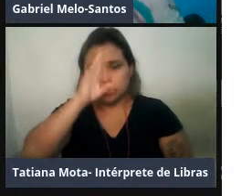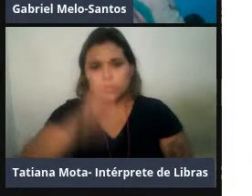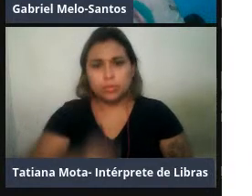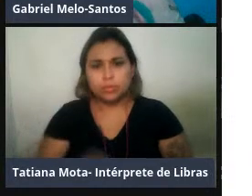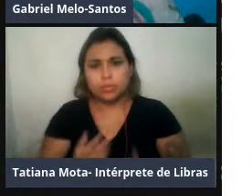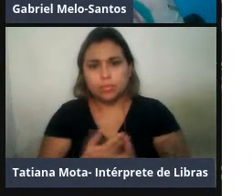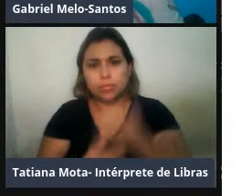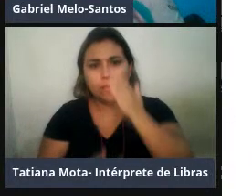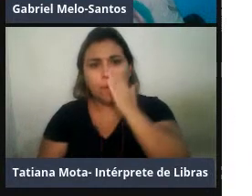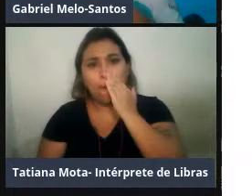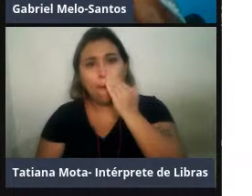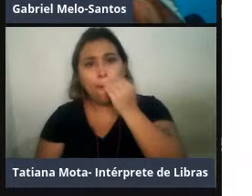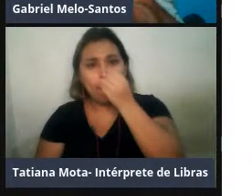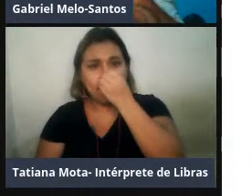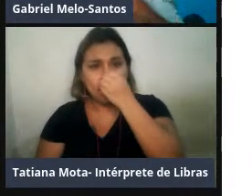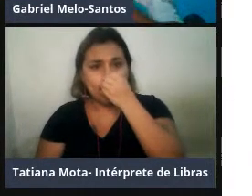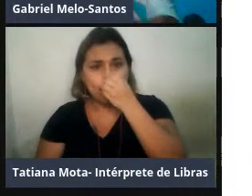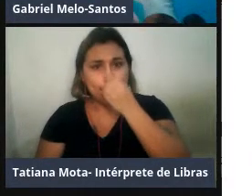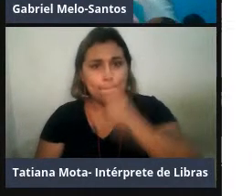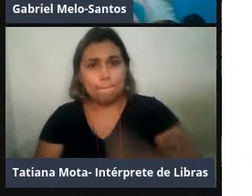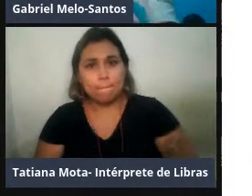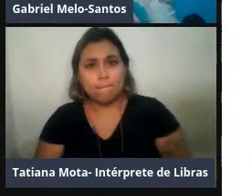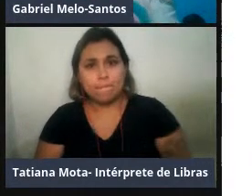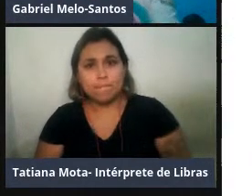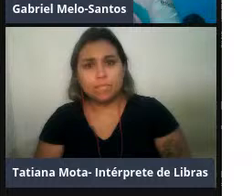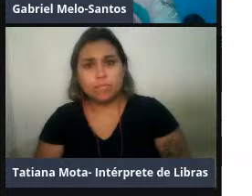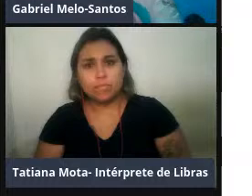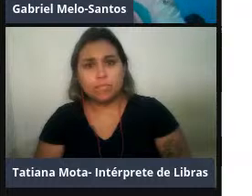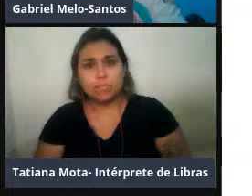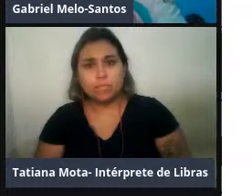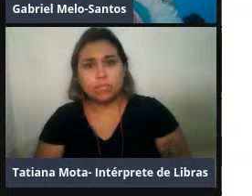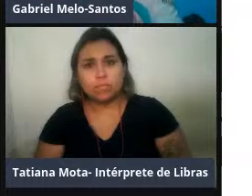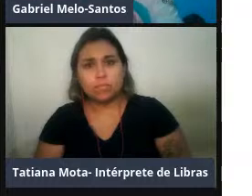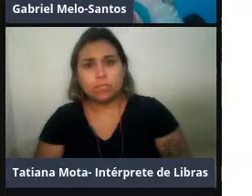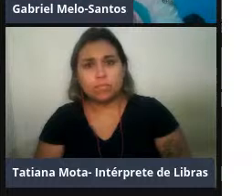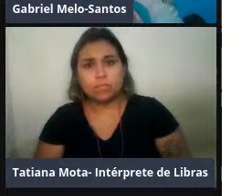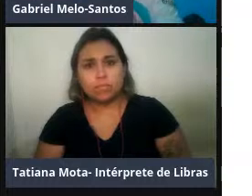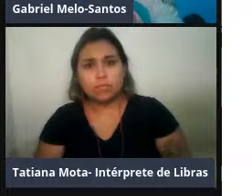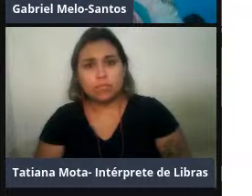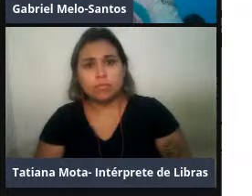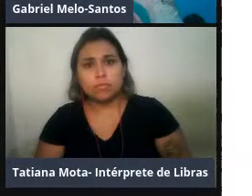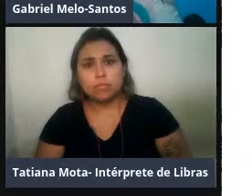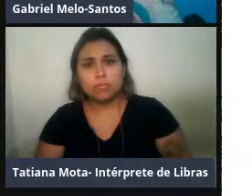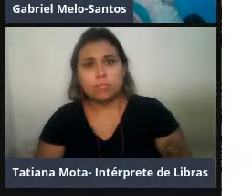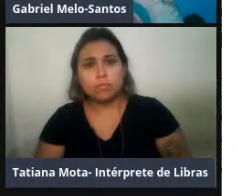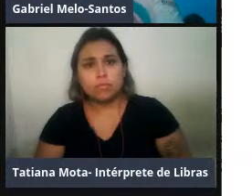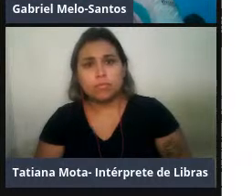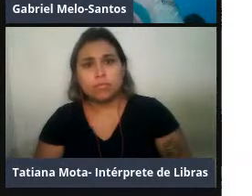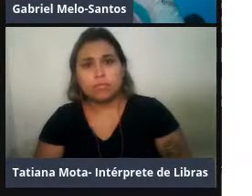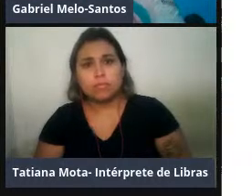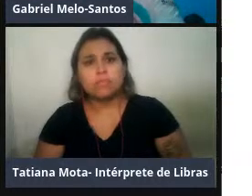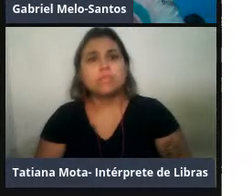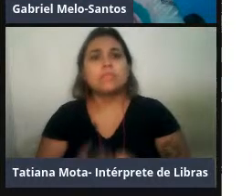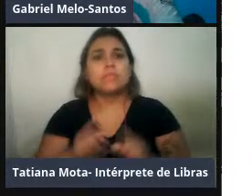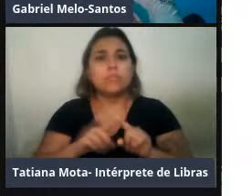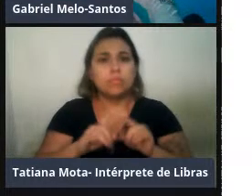E para a questão fisiológica, a gente vai tentar medir a constituição de cortisol, coletando amostra de fezes e urina,